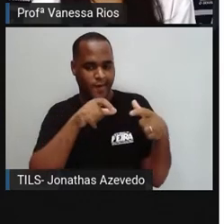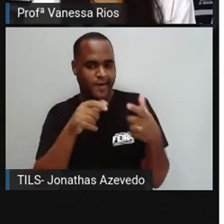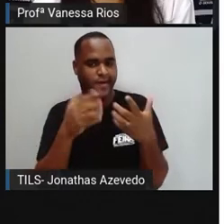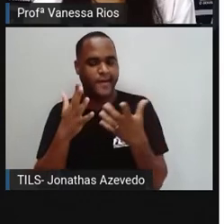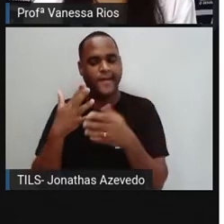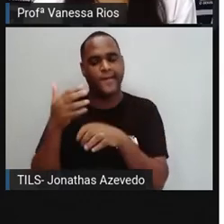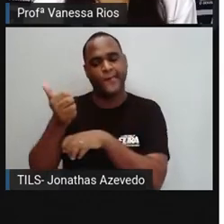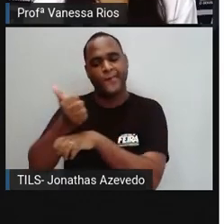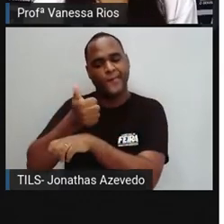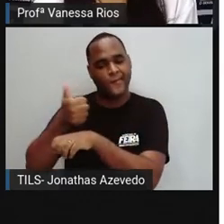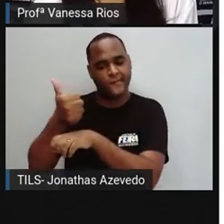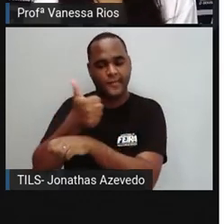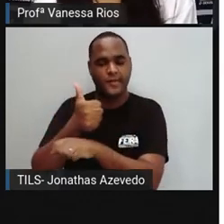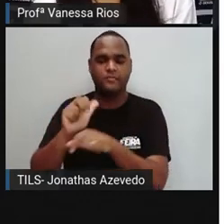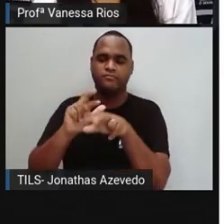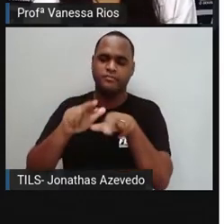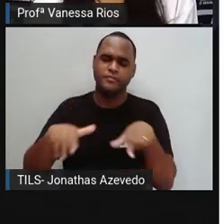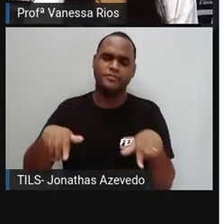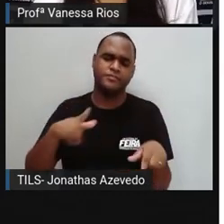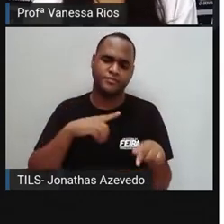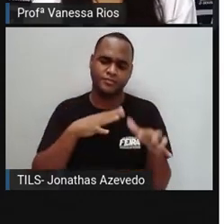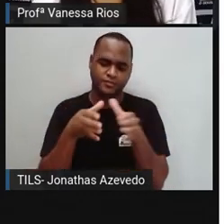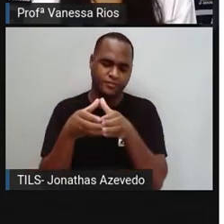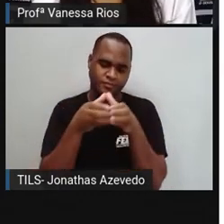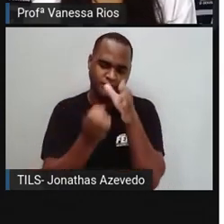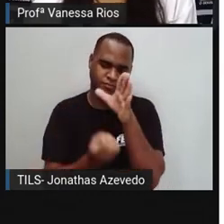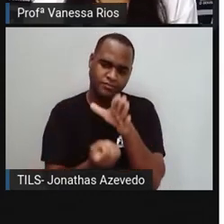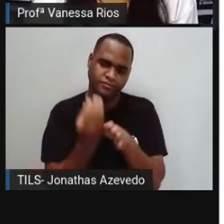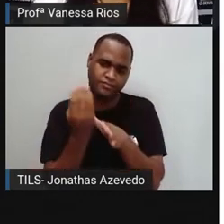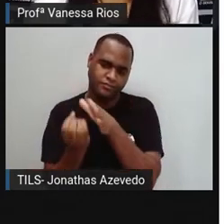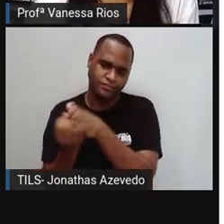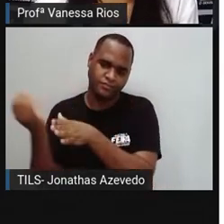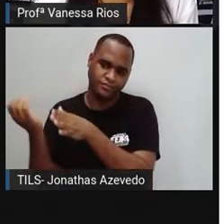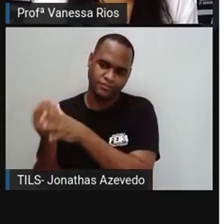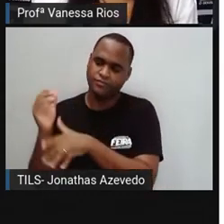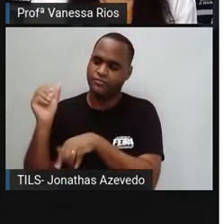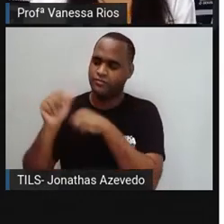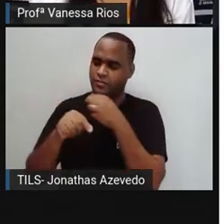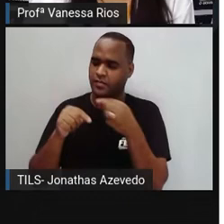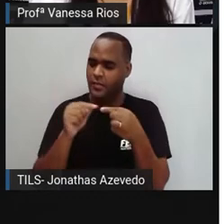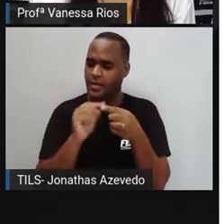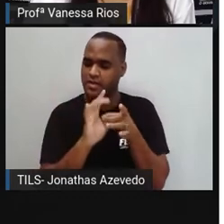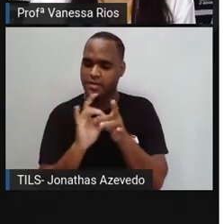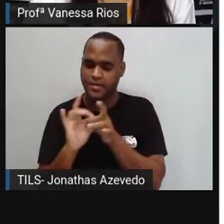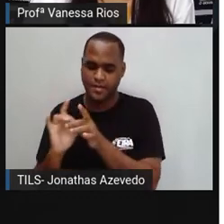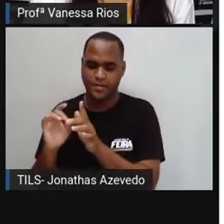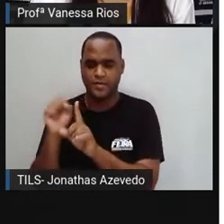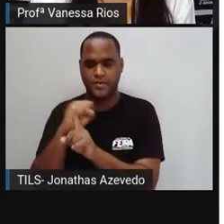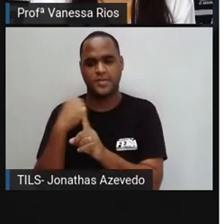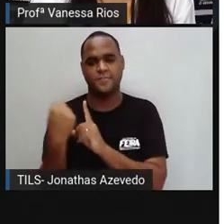profissão, diversos grupos que vão sendo formados e que constituem a sociedade.